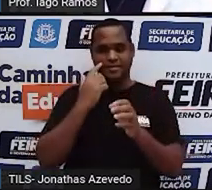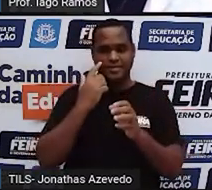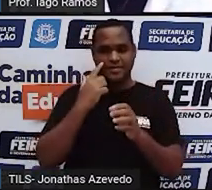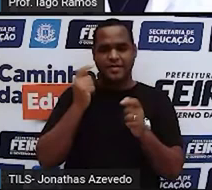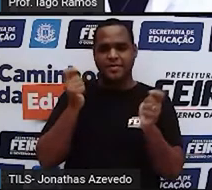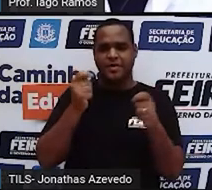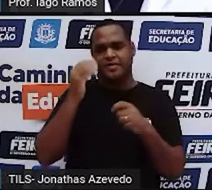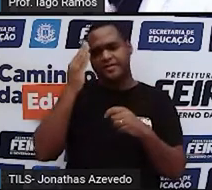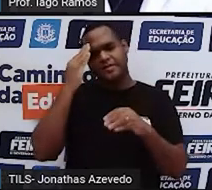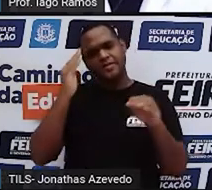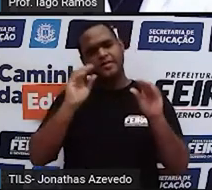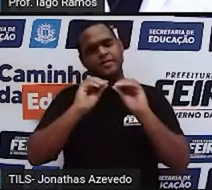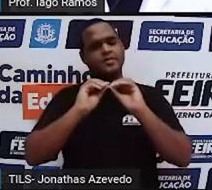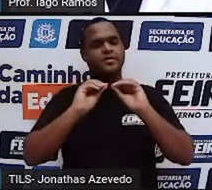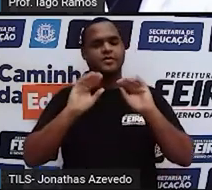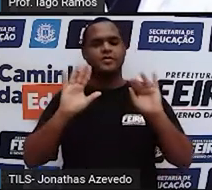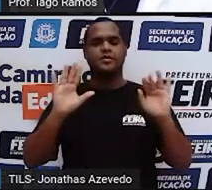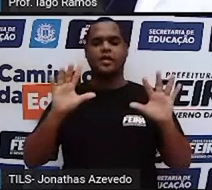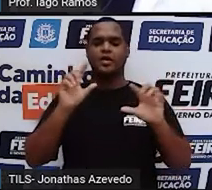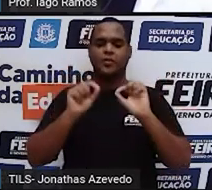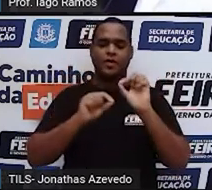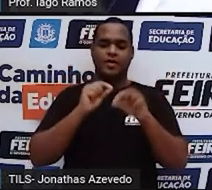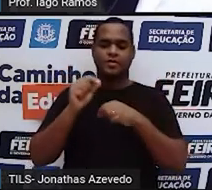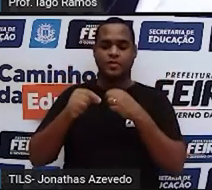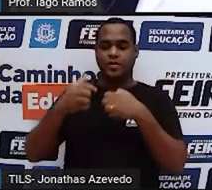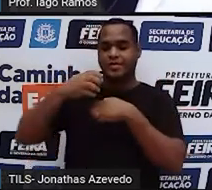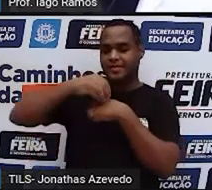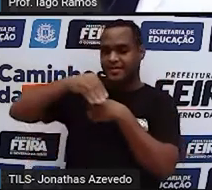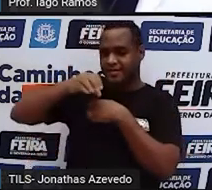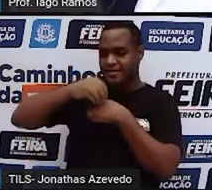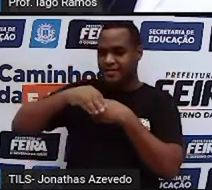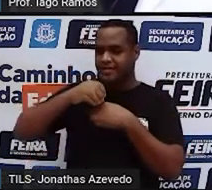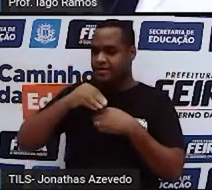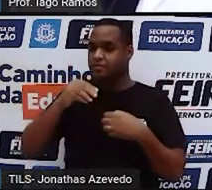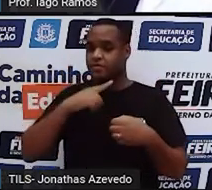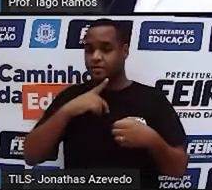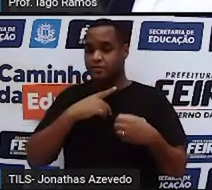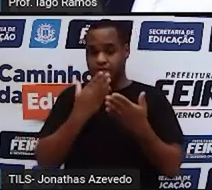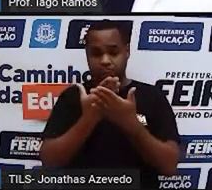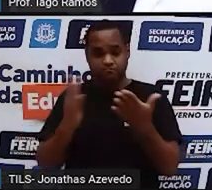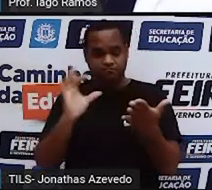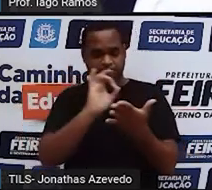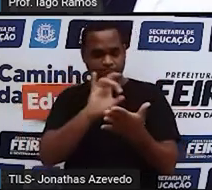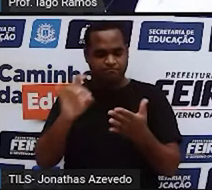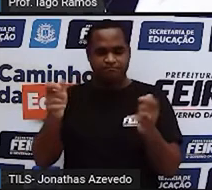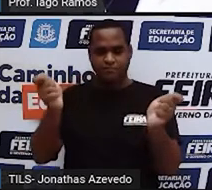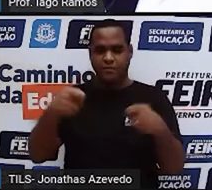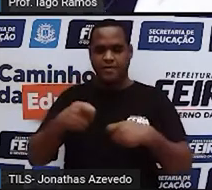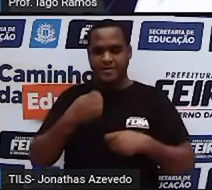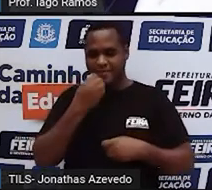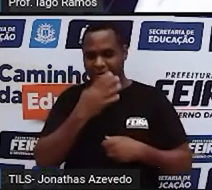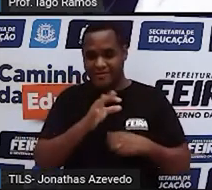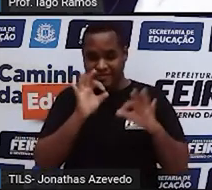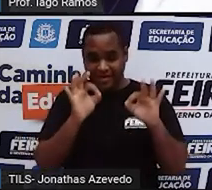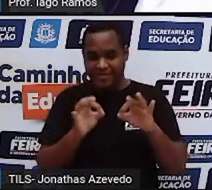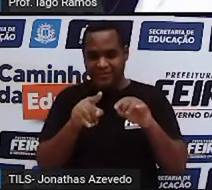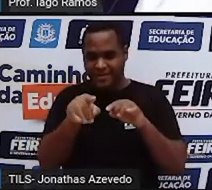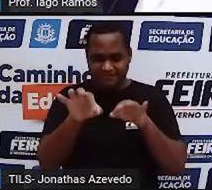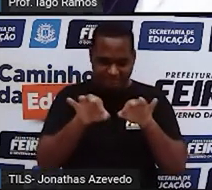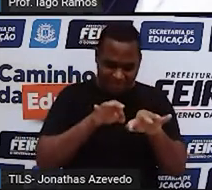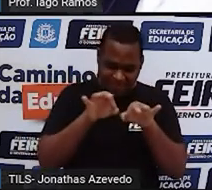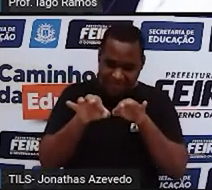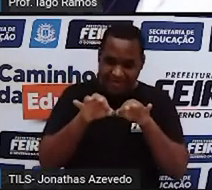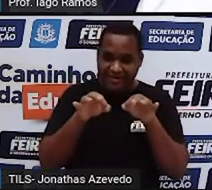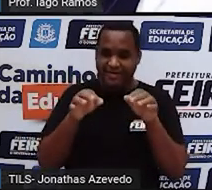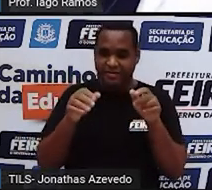O assunto que a gente está trazendo aqui para essa aula aí para você, certo? Então, prepare-se, né?